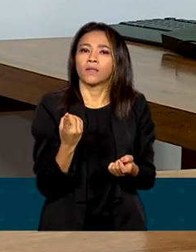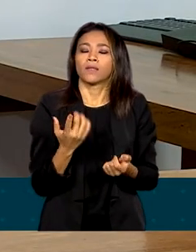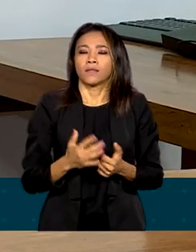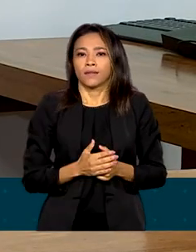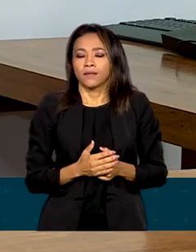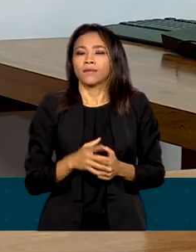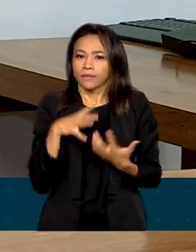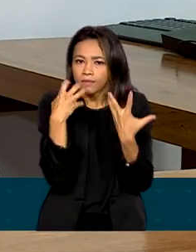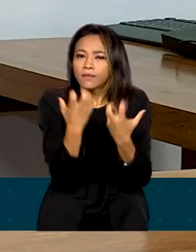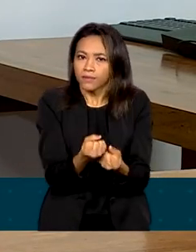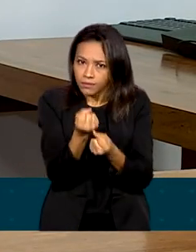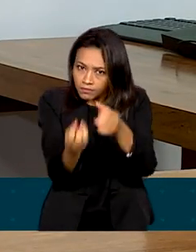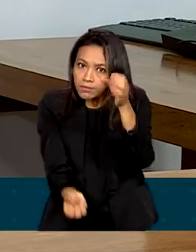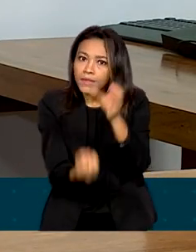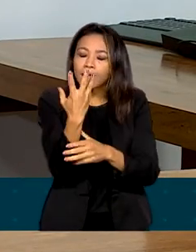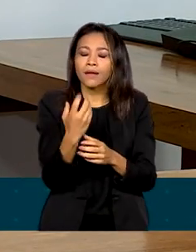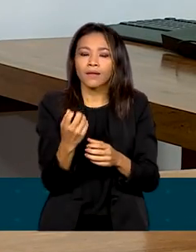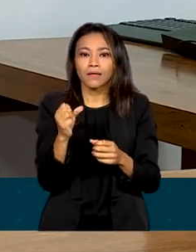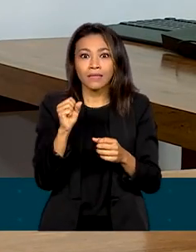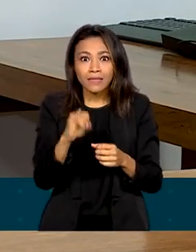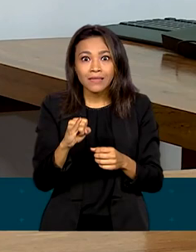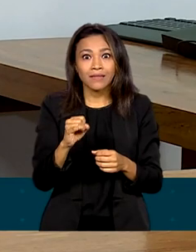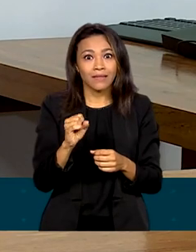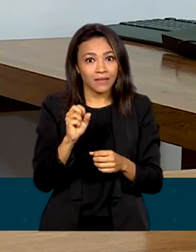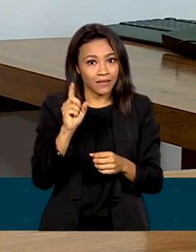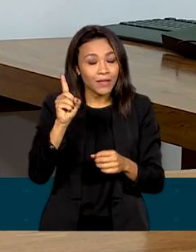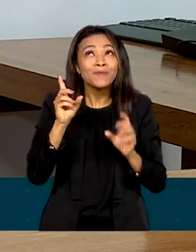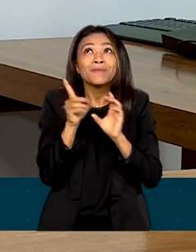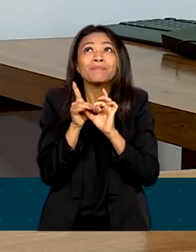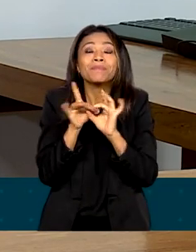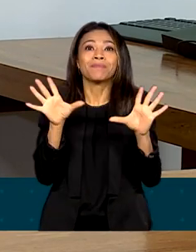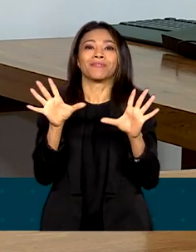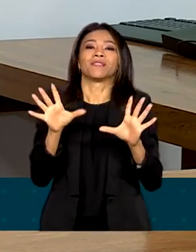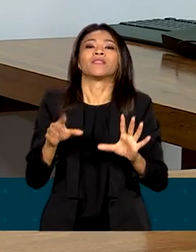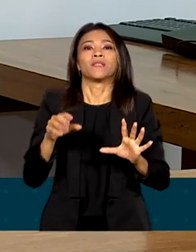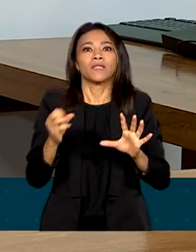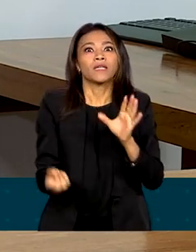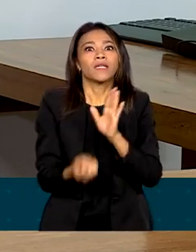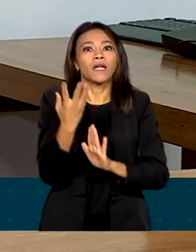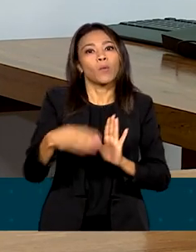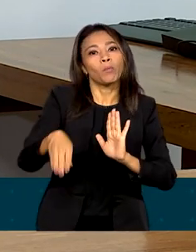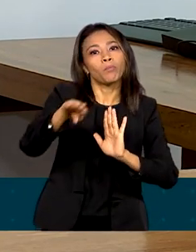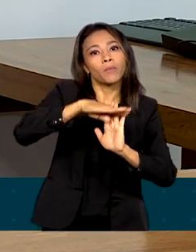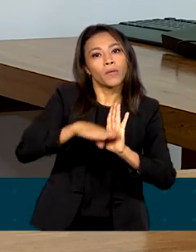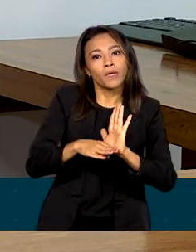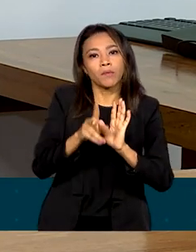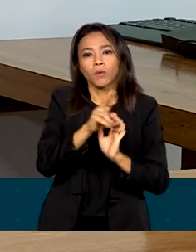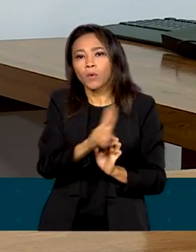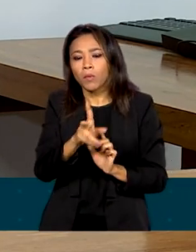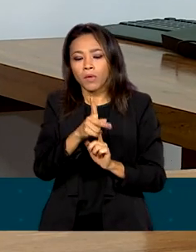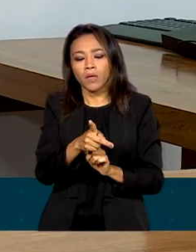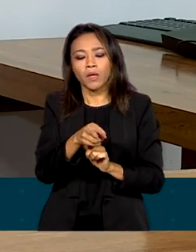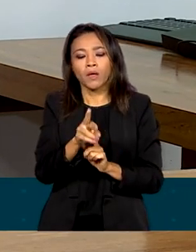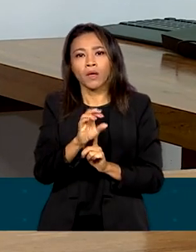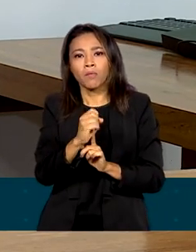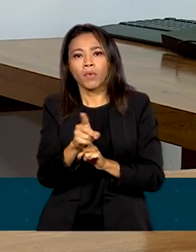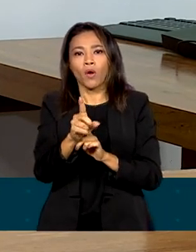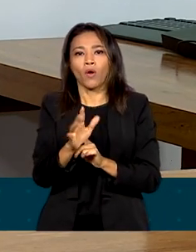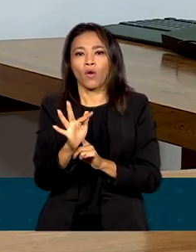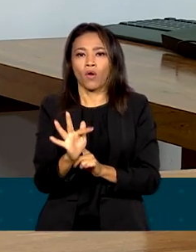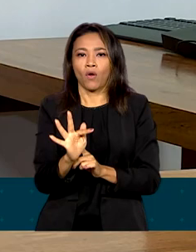vamos criar, se Deus quiser, o pró-floresta para atender mais de 100 mil famílias de